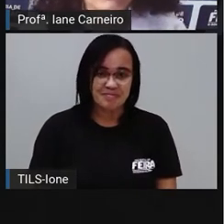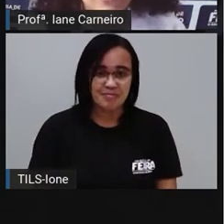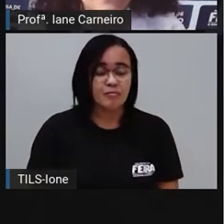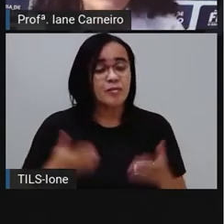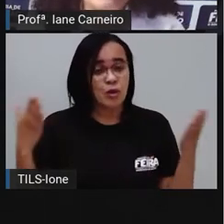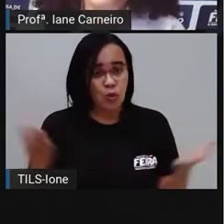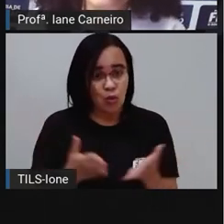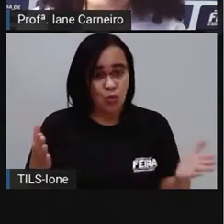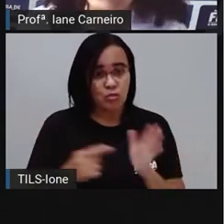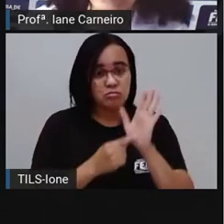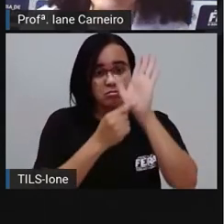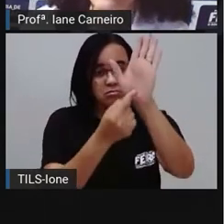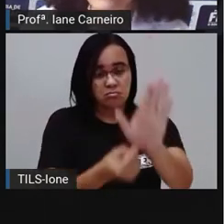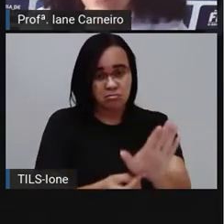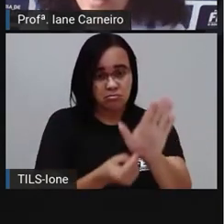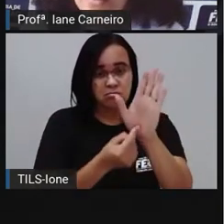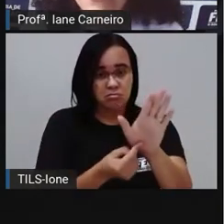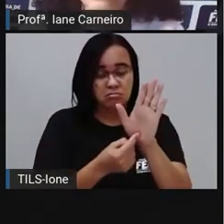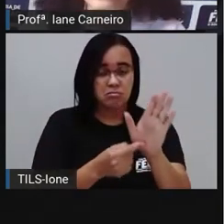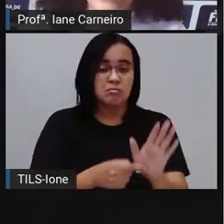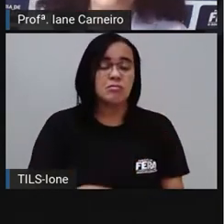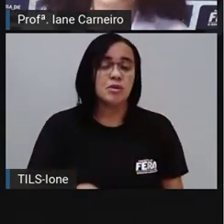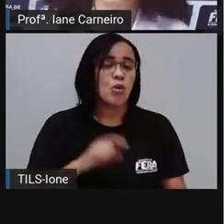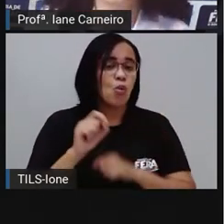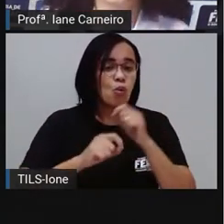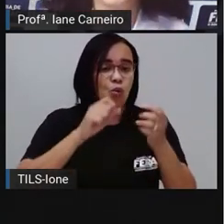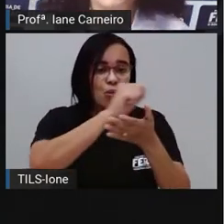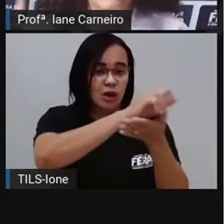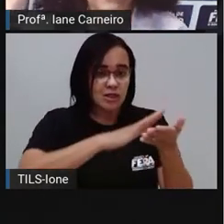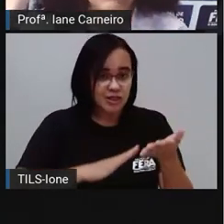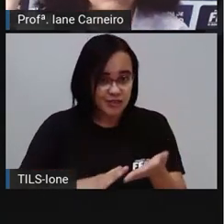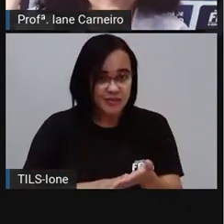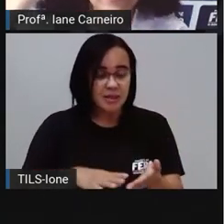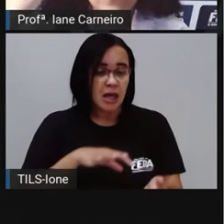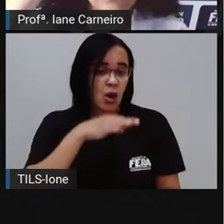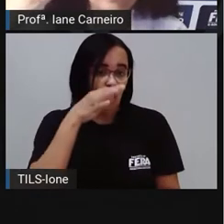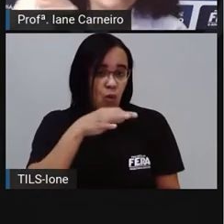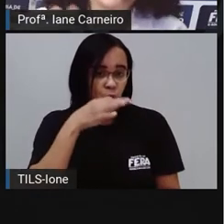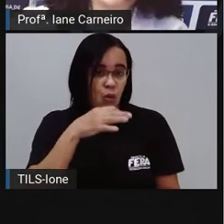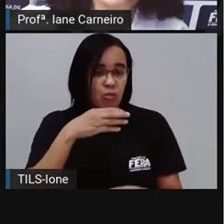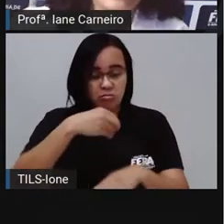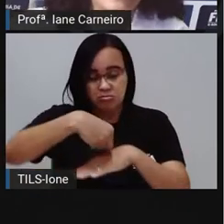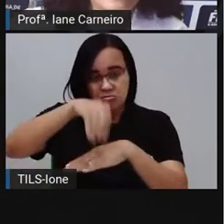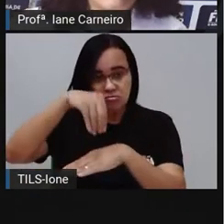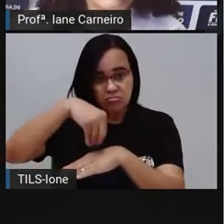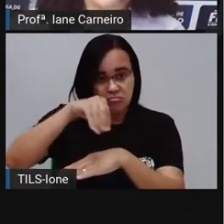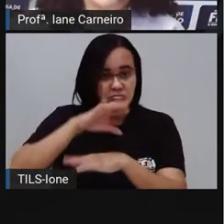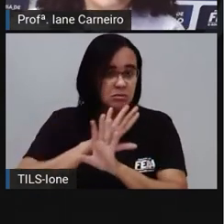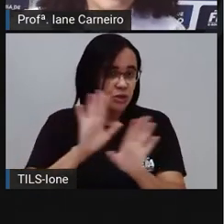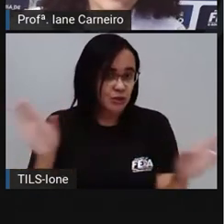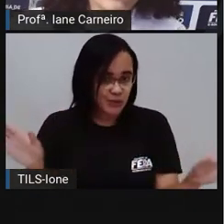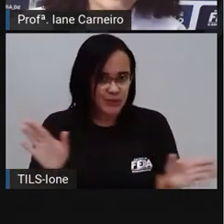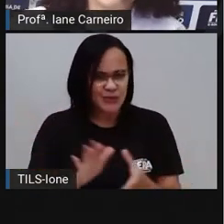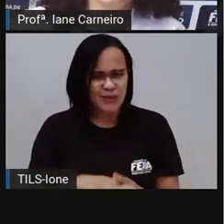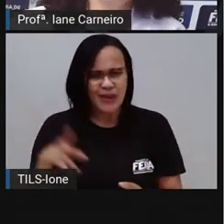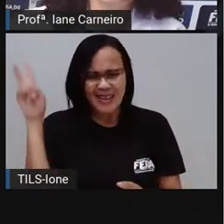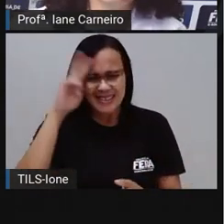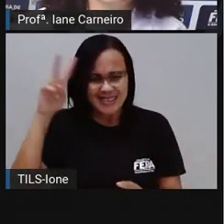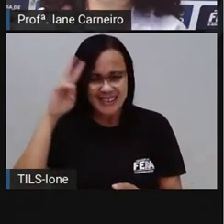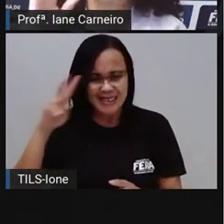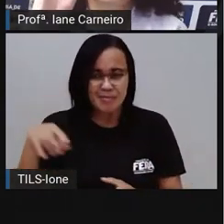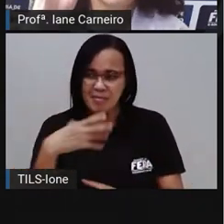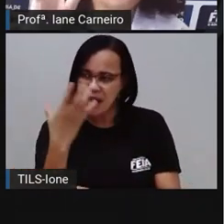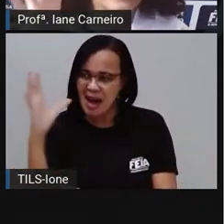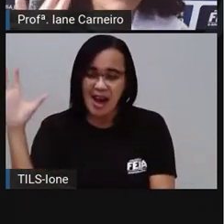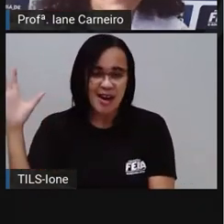sugestão pra vocês fazerem aí de atividade. Que é, você lembra que a gente já discutiu sobre árvore genealógica, né? Então,